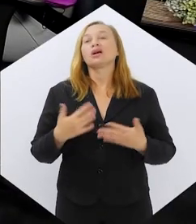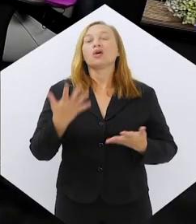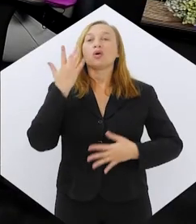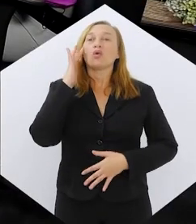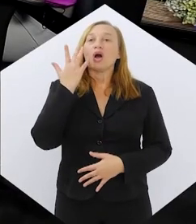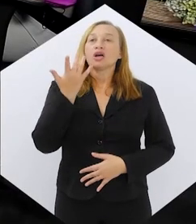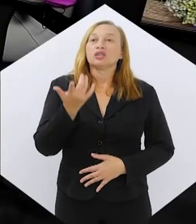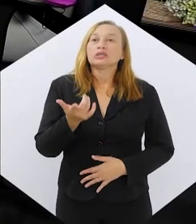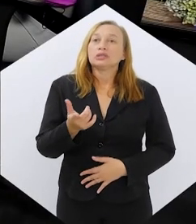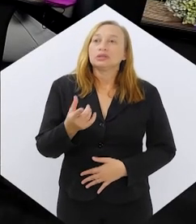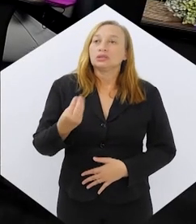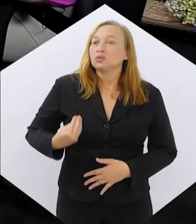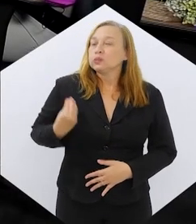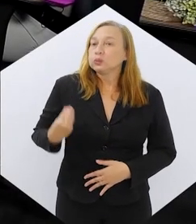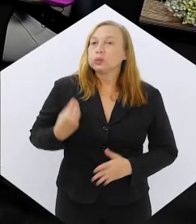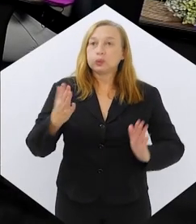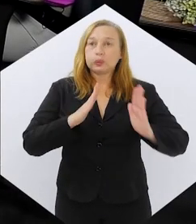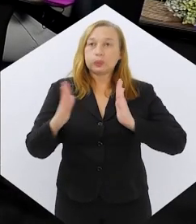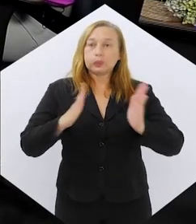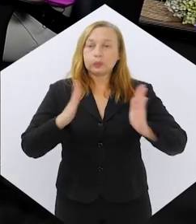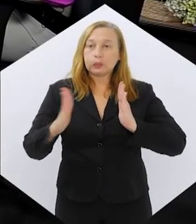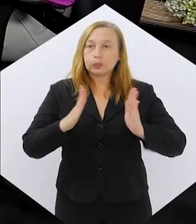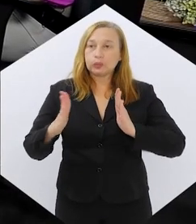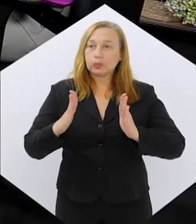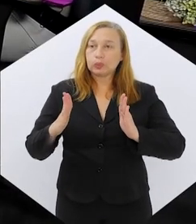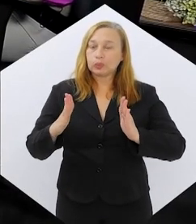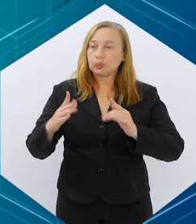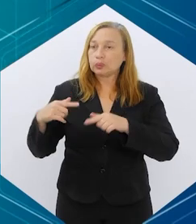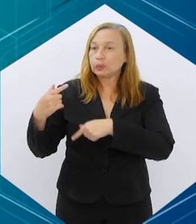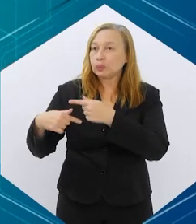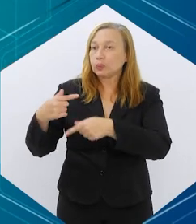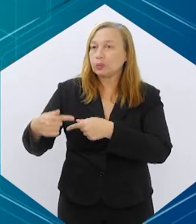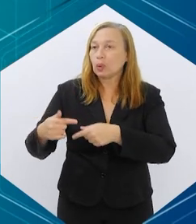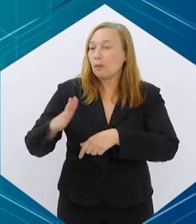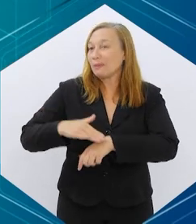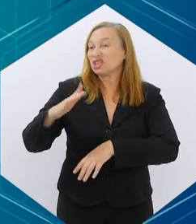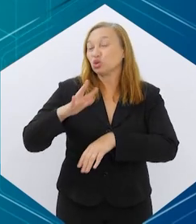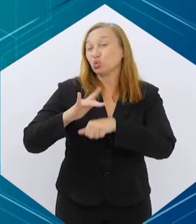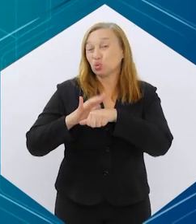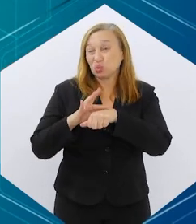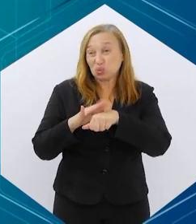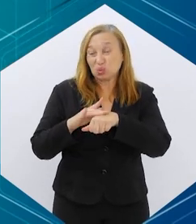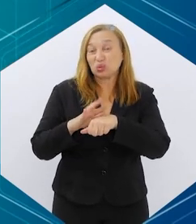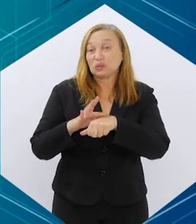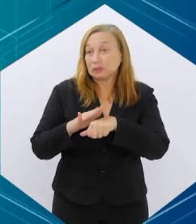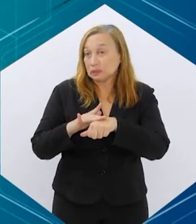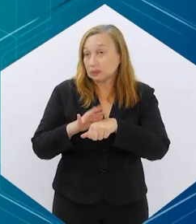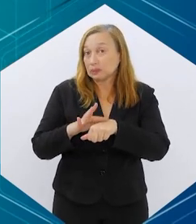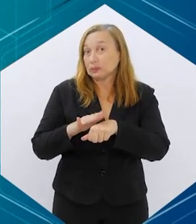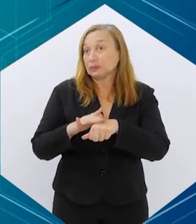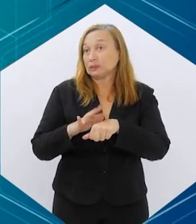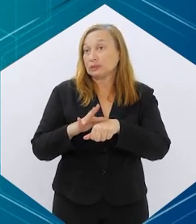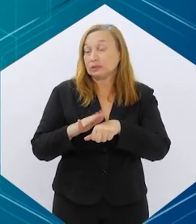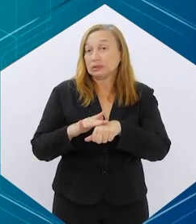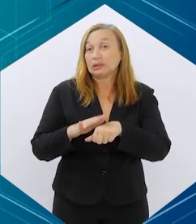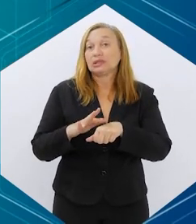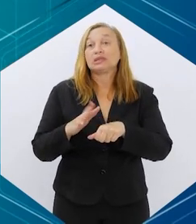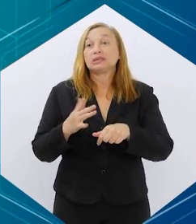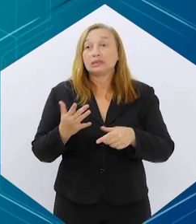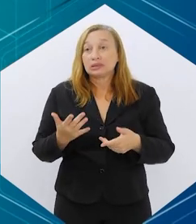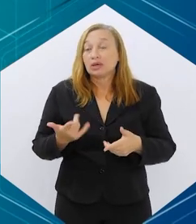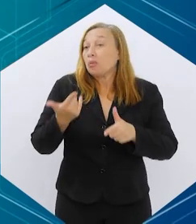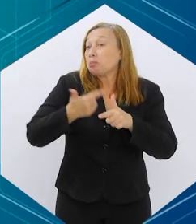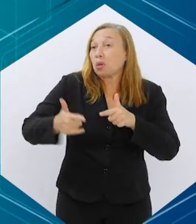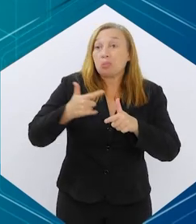Flávia, acho que nós estamos vivendo um período dessa geração cada vez mais doente, né? Com mais distorção de